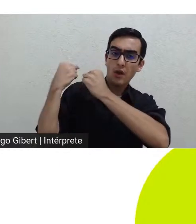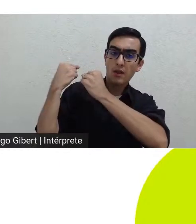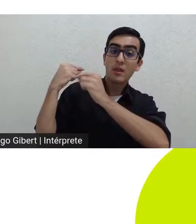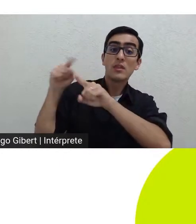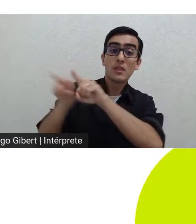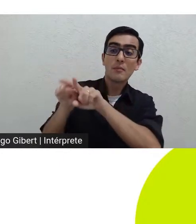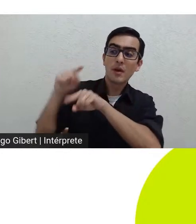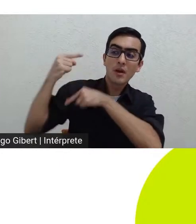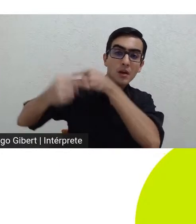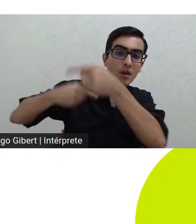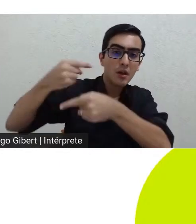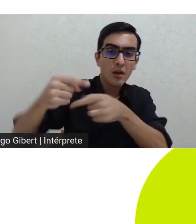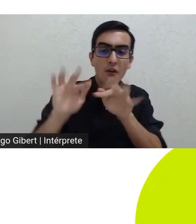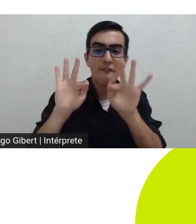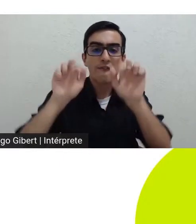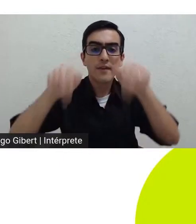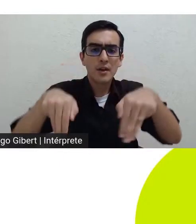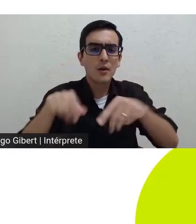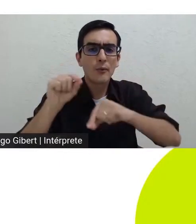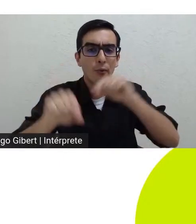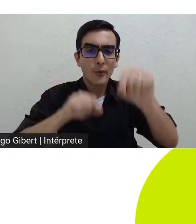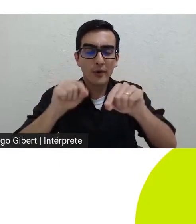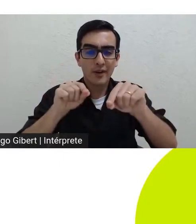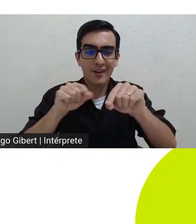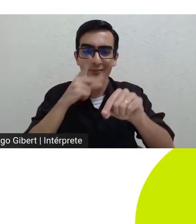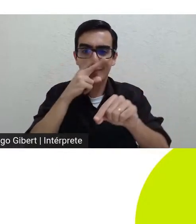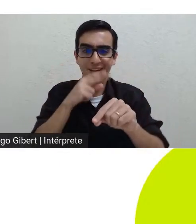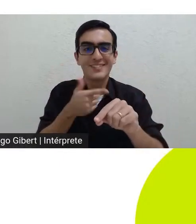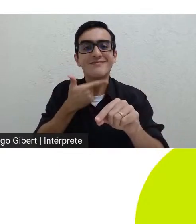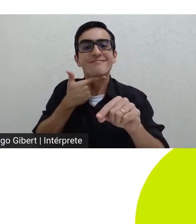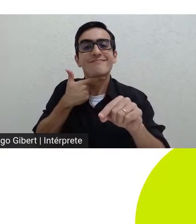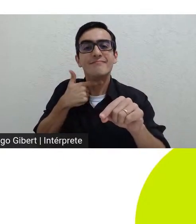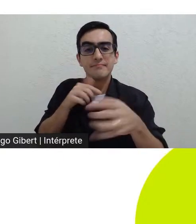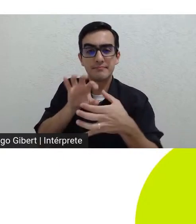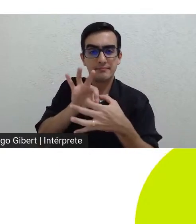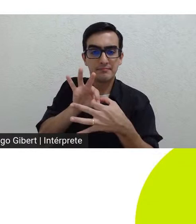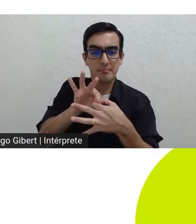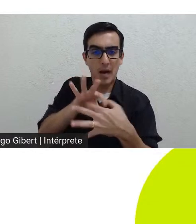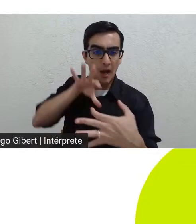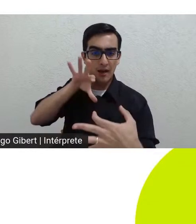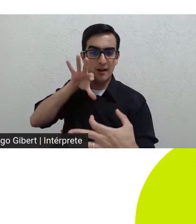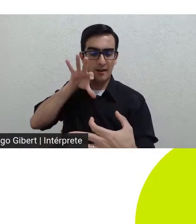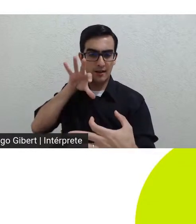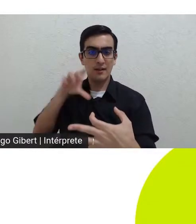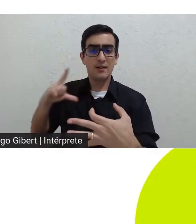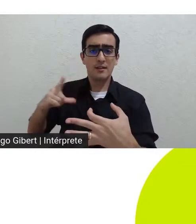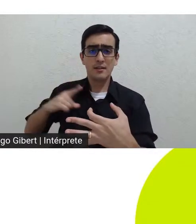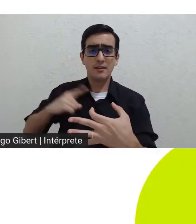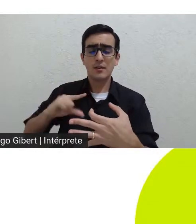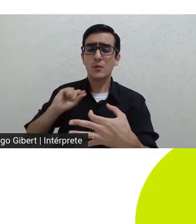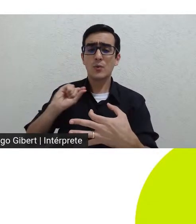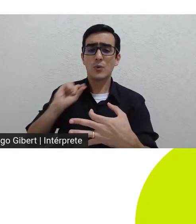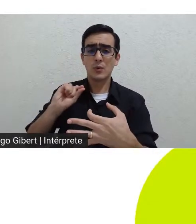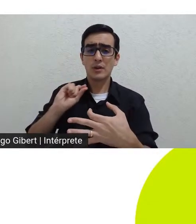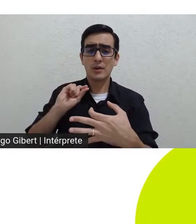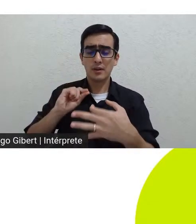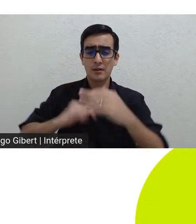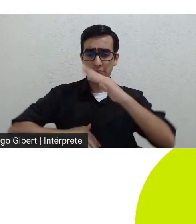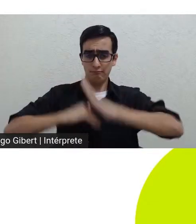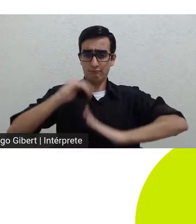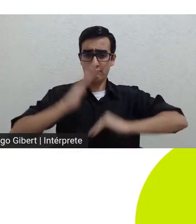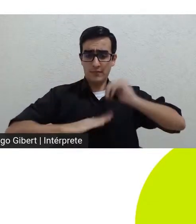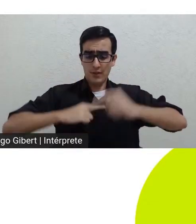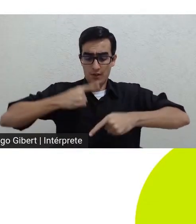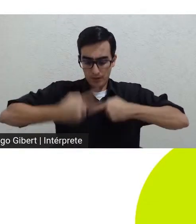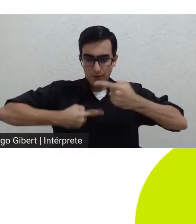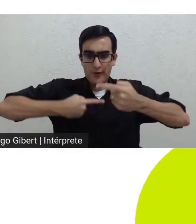quando o ato está desligado do desejo ele entra numa espécie de autorreprodução